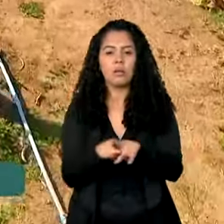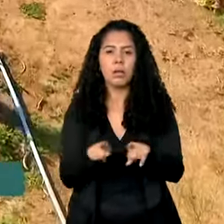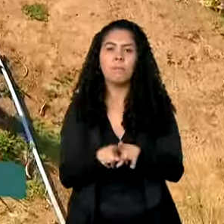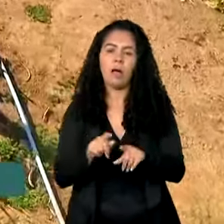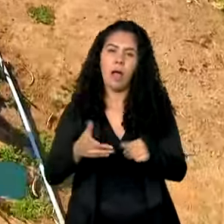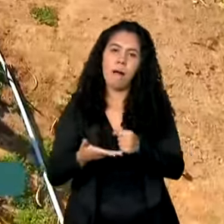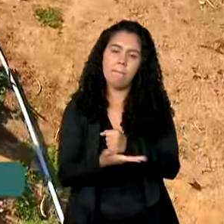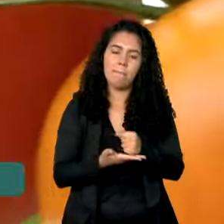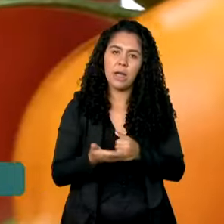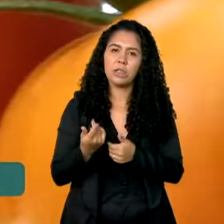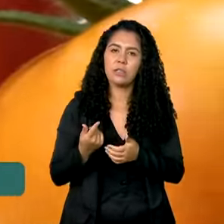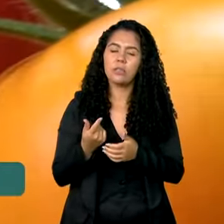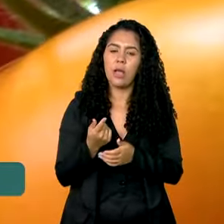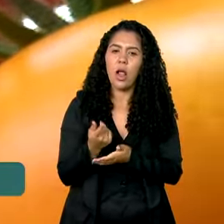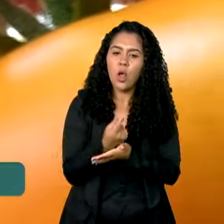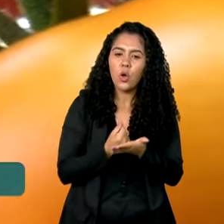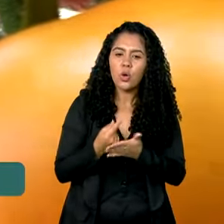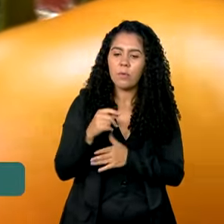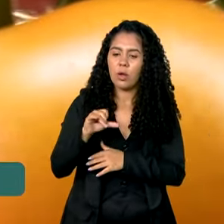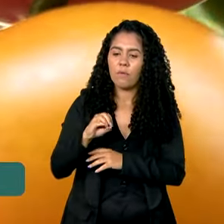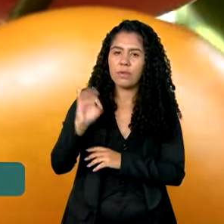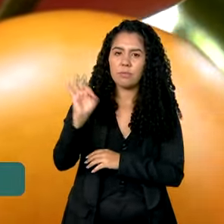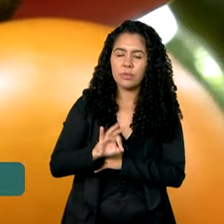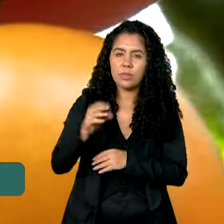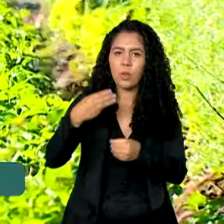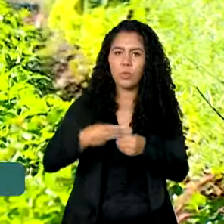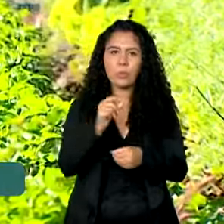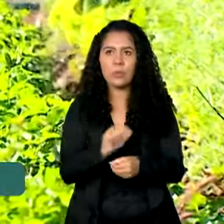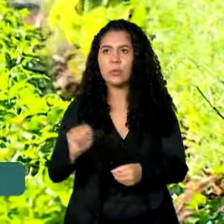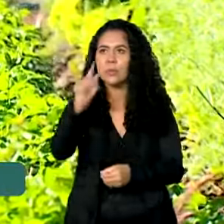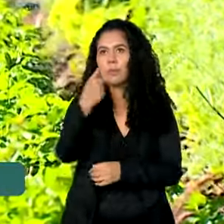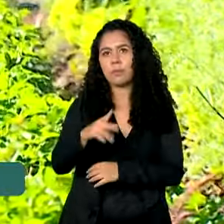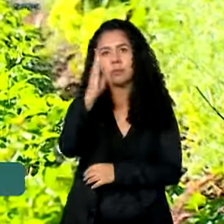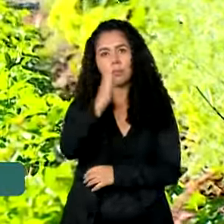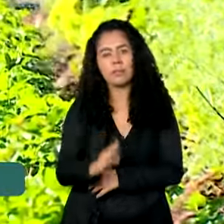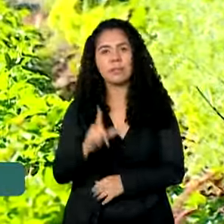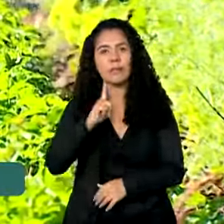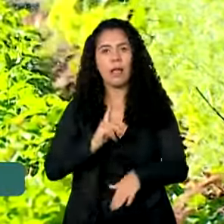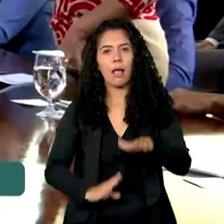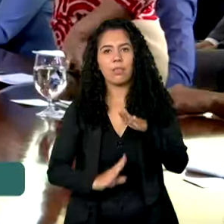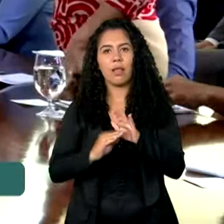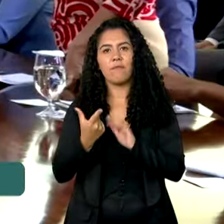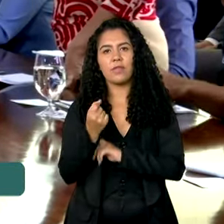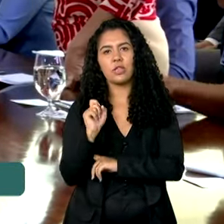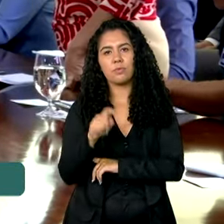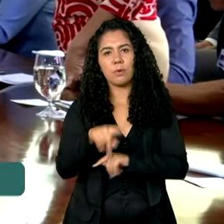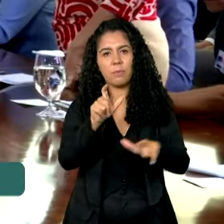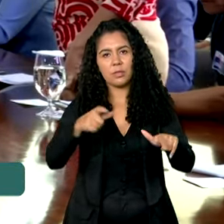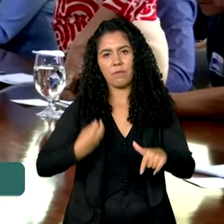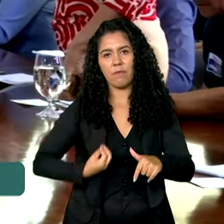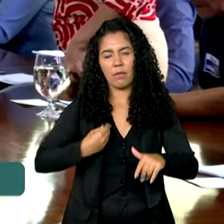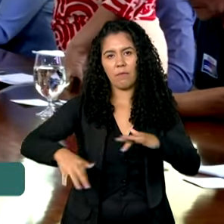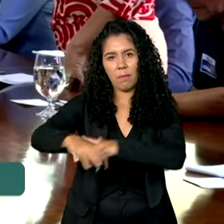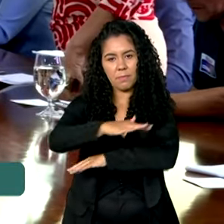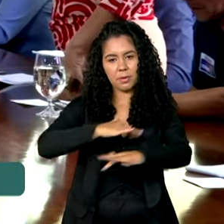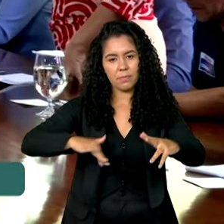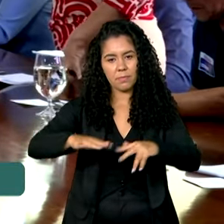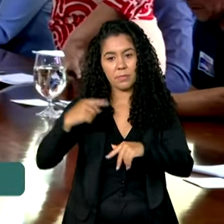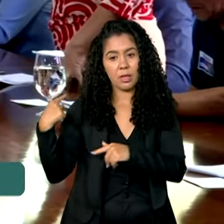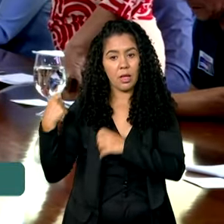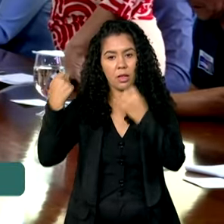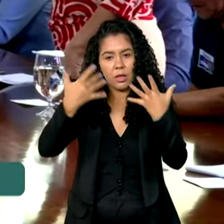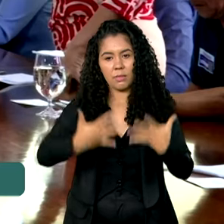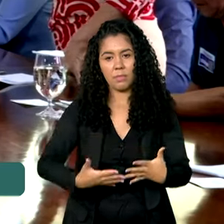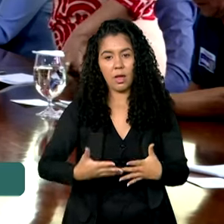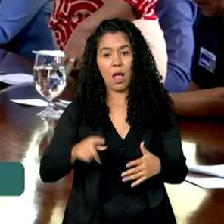da economia de 90% dos municípios brasileiros, que tem até 20 mil habitantes. A agricultura familiar e camponesa nesse país,